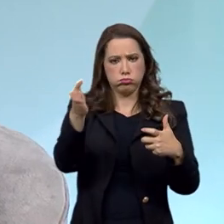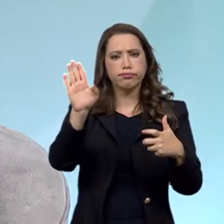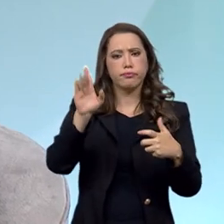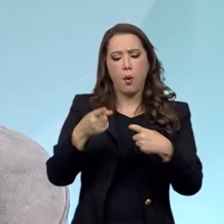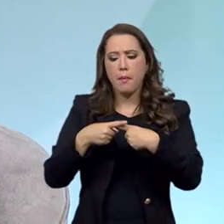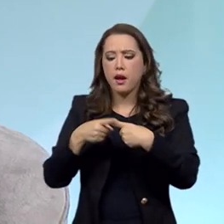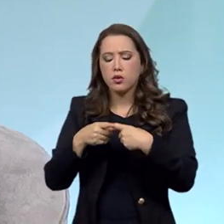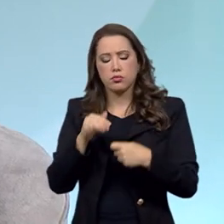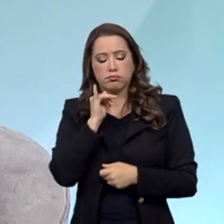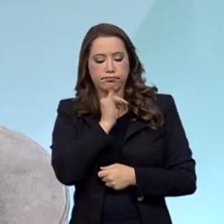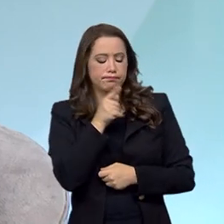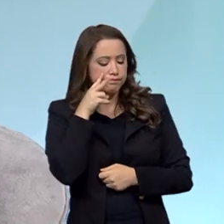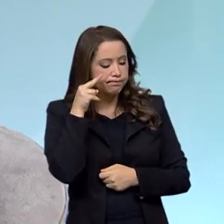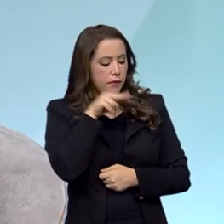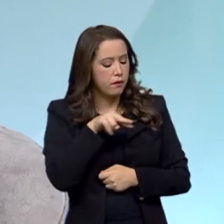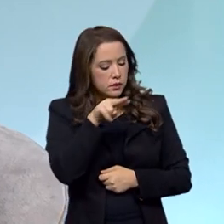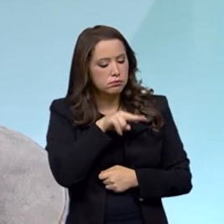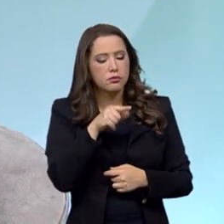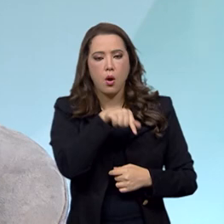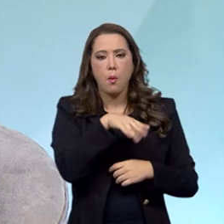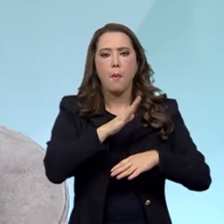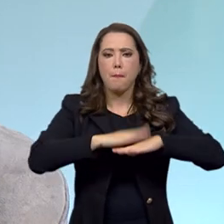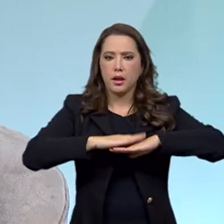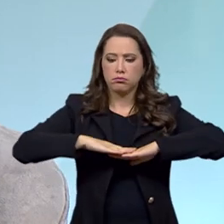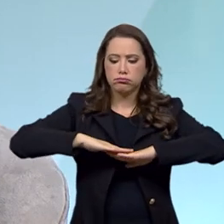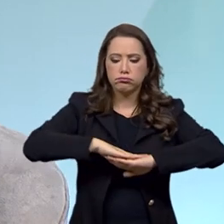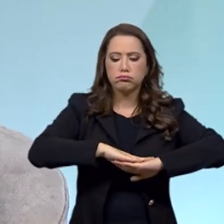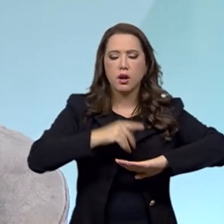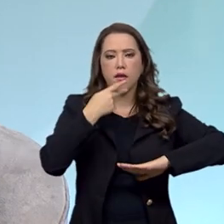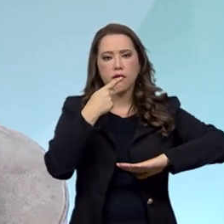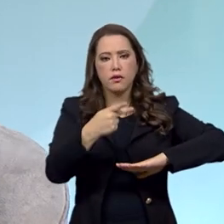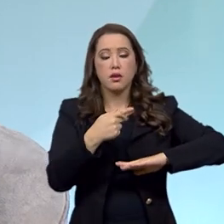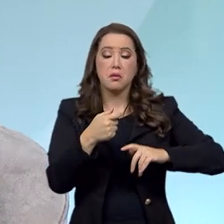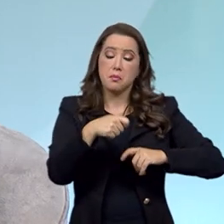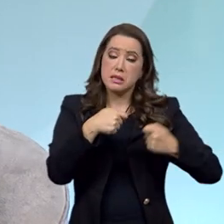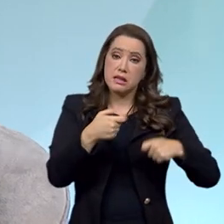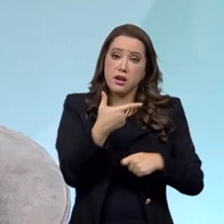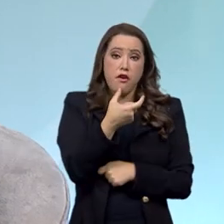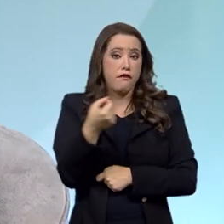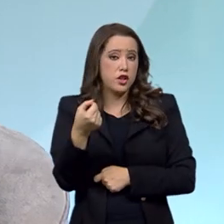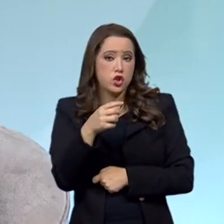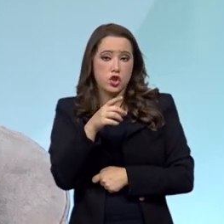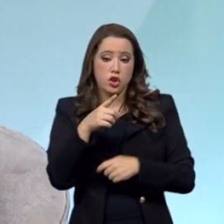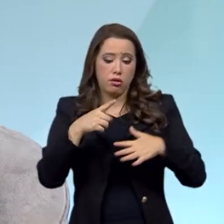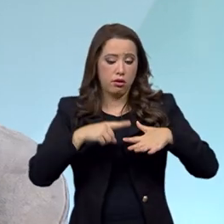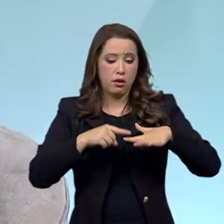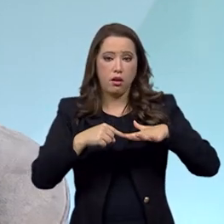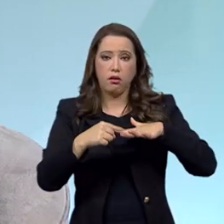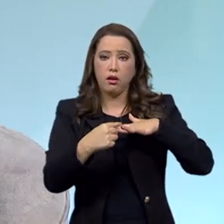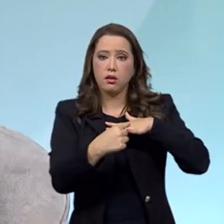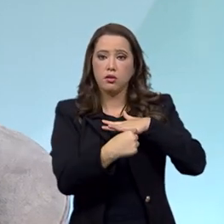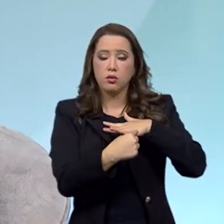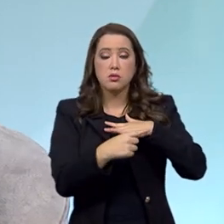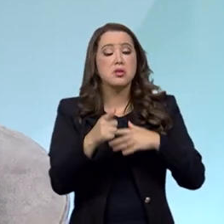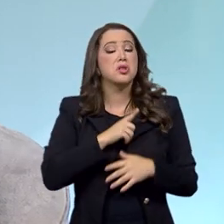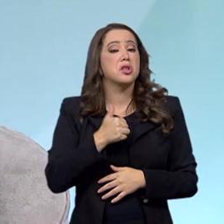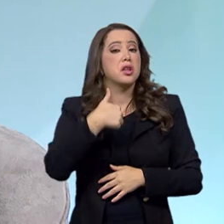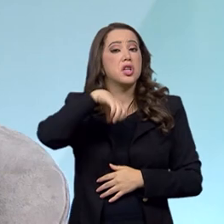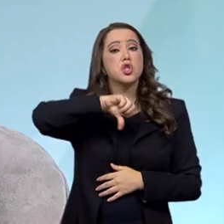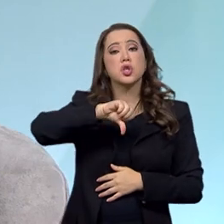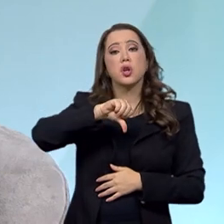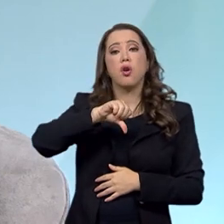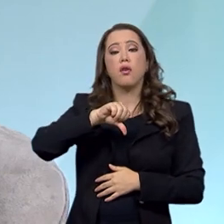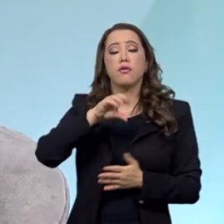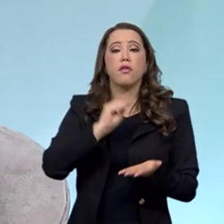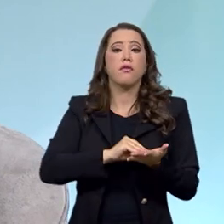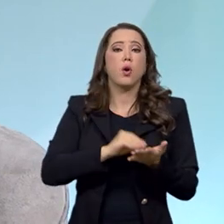médico, o médico diria, bom, essa pessoa deveria ter 20 dedos e tem apenas 19. Falta o dedo mindinho